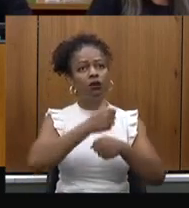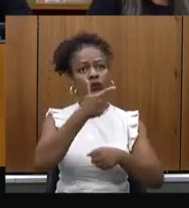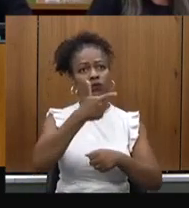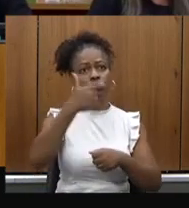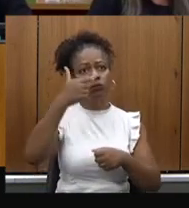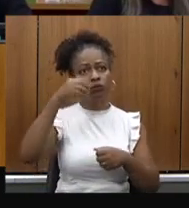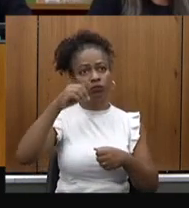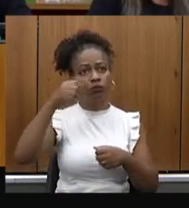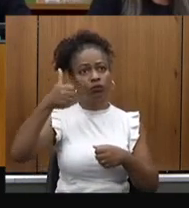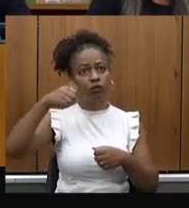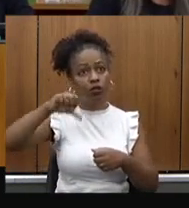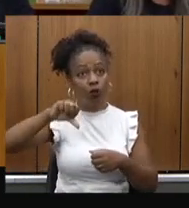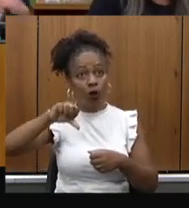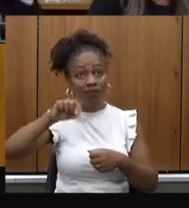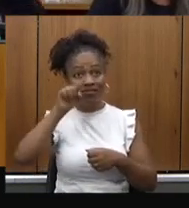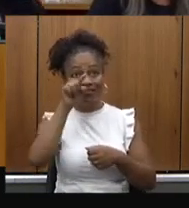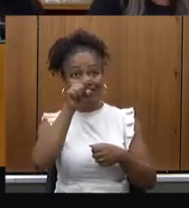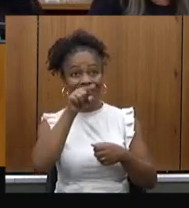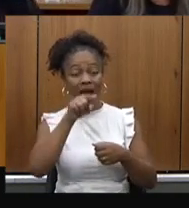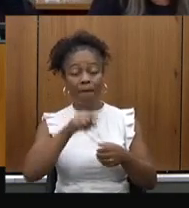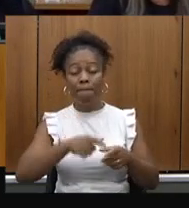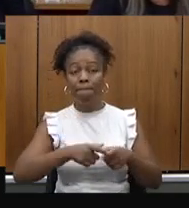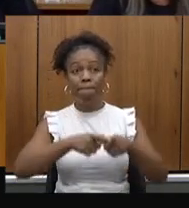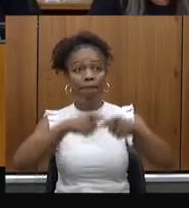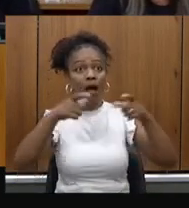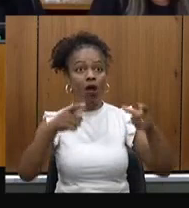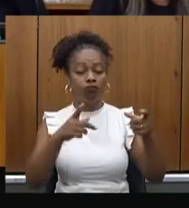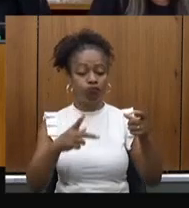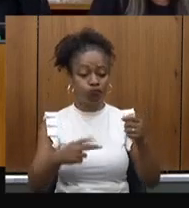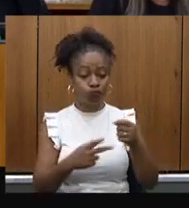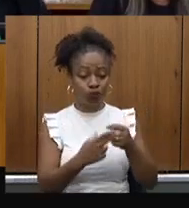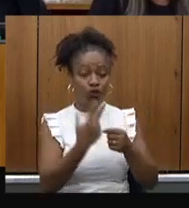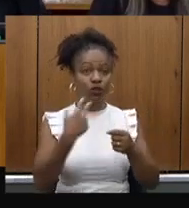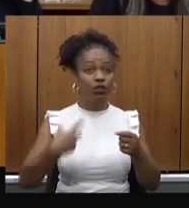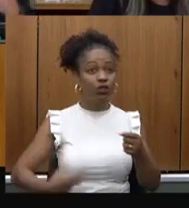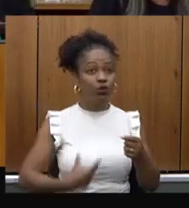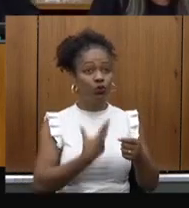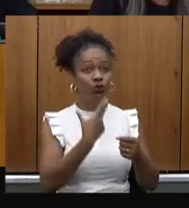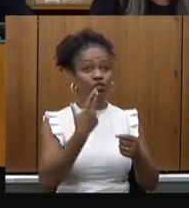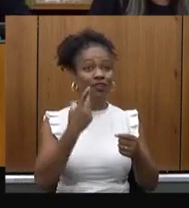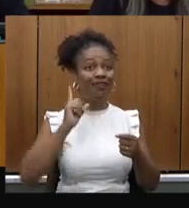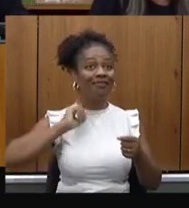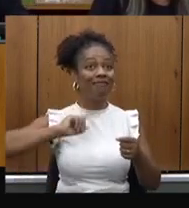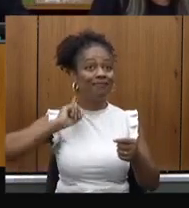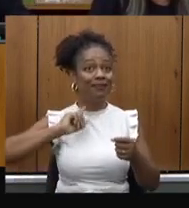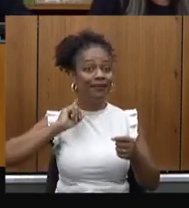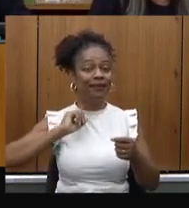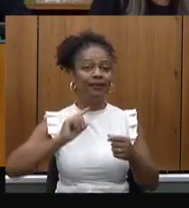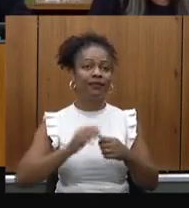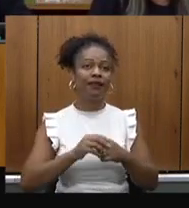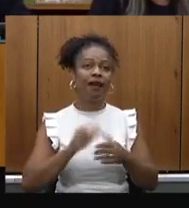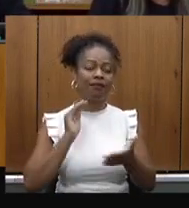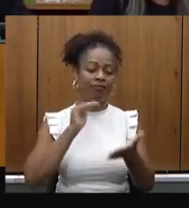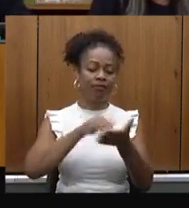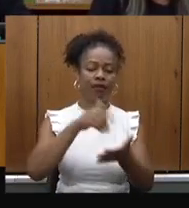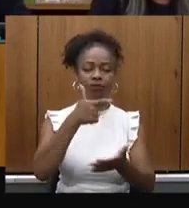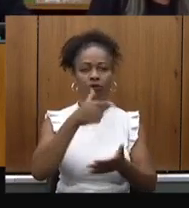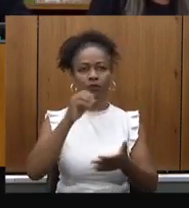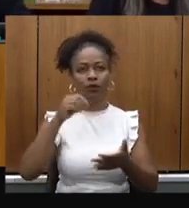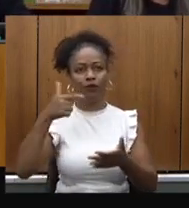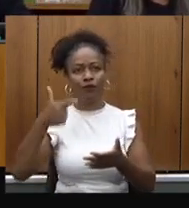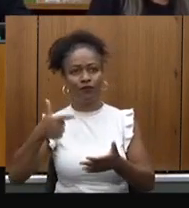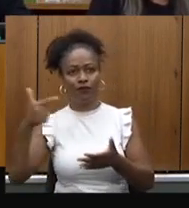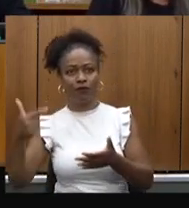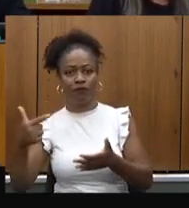de maior número de cirurgias da história de Minas até 2022. 20 e 21, com a pandemia,